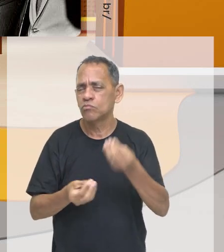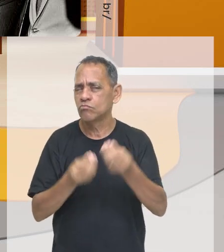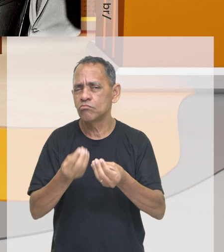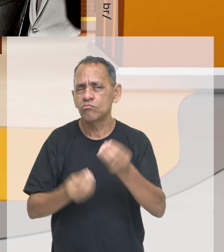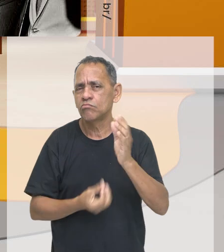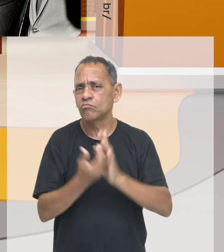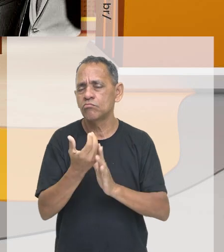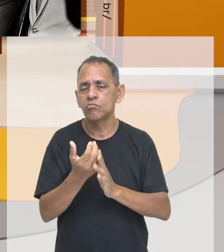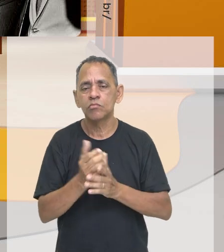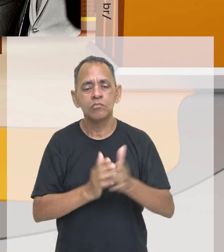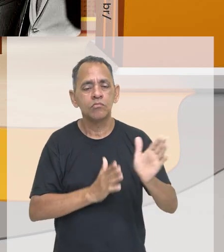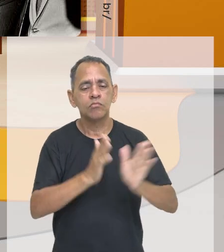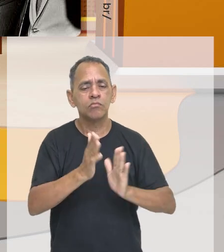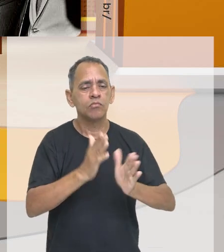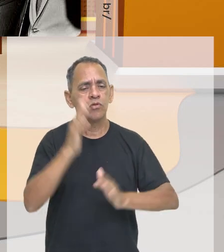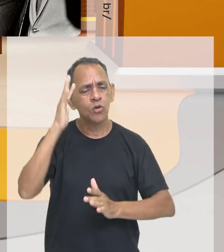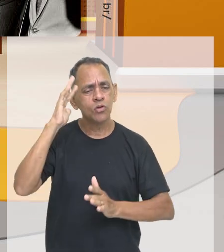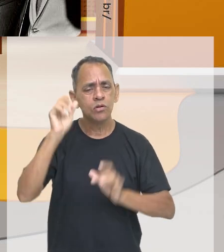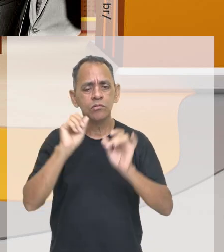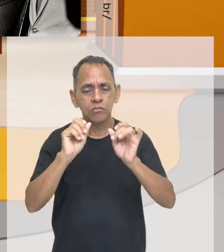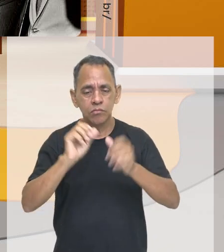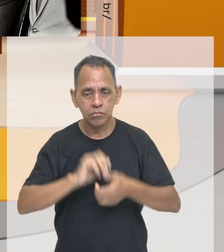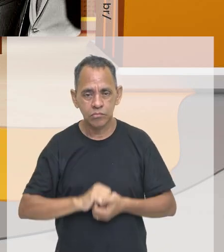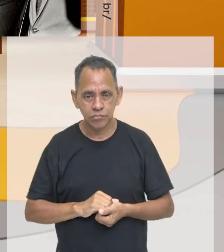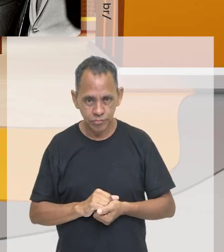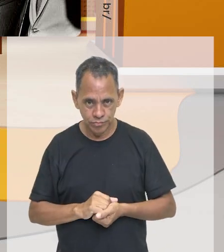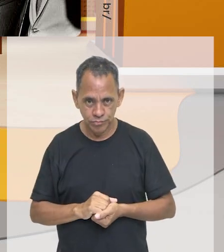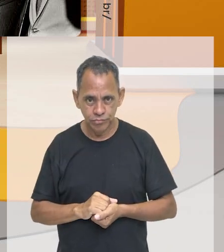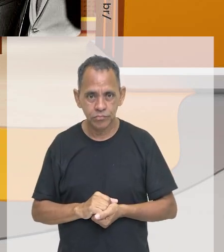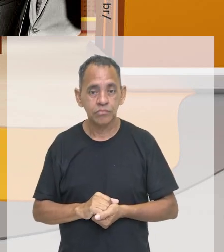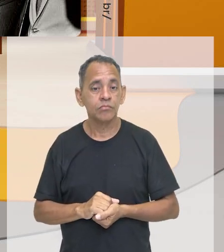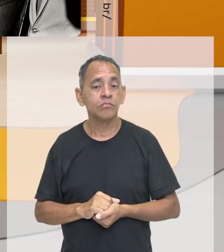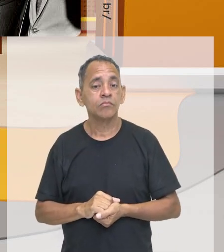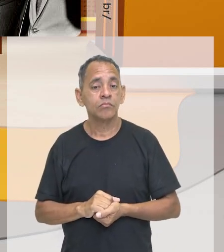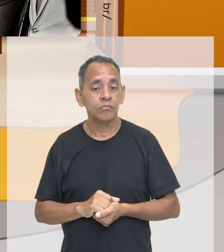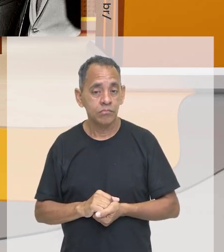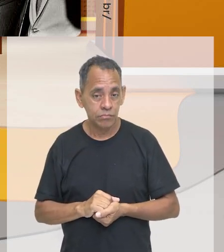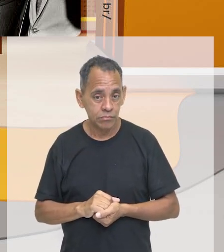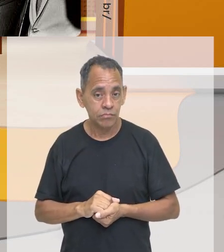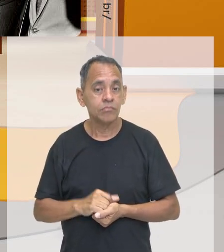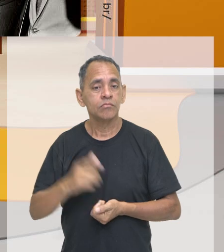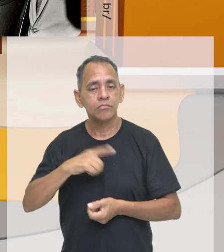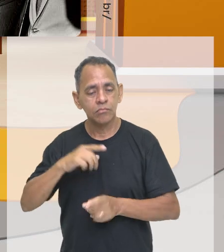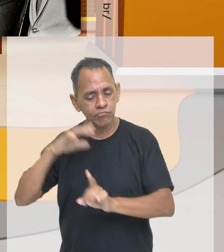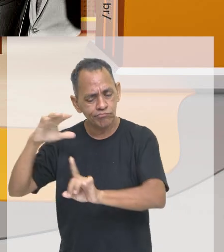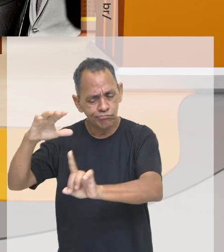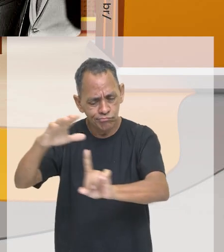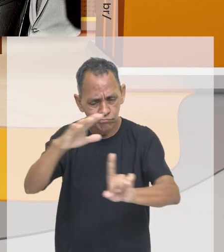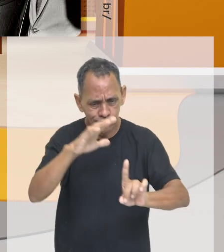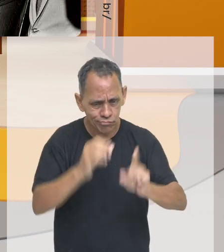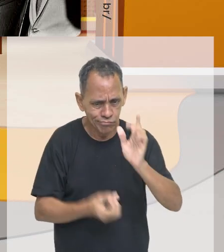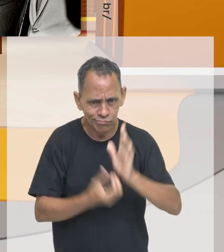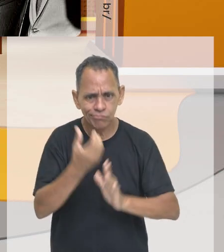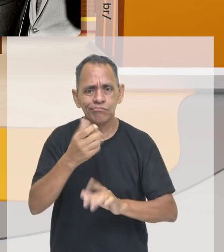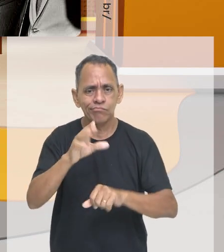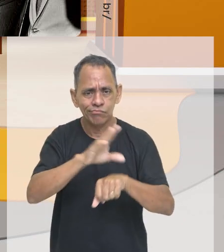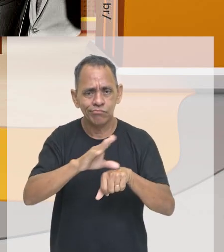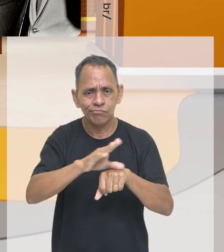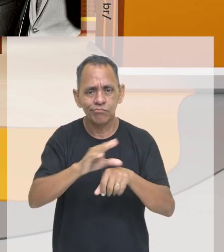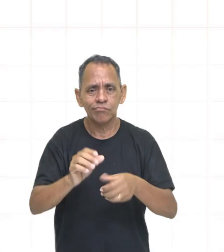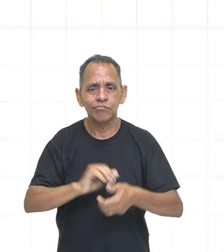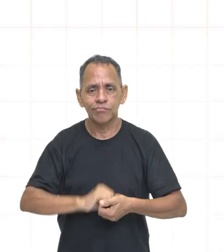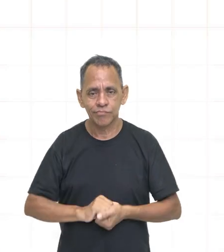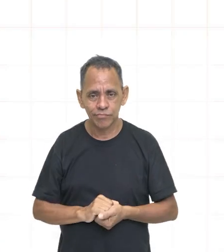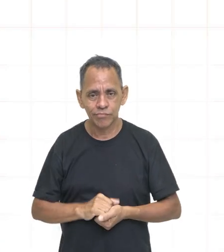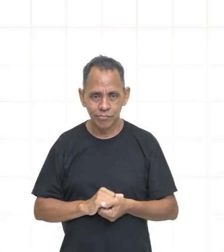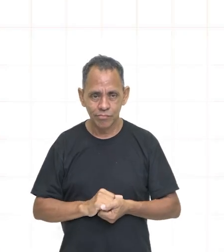que servia como pano de fundo ali para a promulgação dessa Constituição. Então, galera, vamos ao texto para a gente entender um pouco melhor.